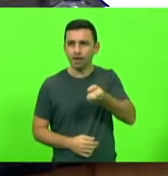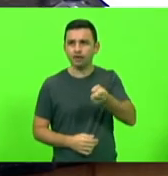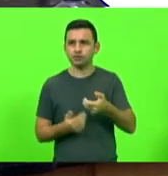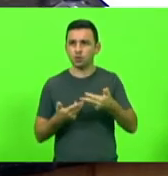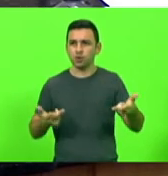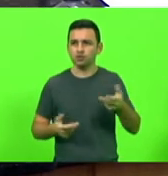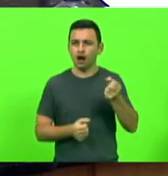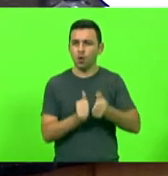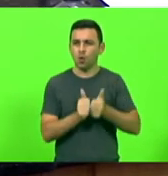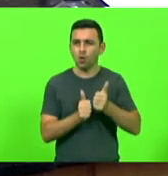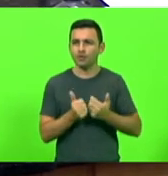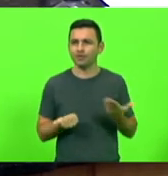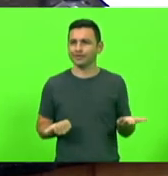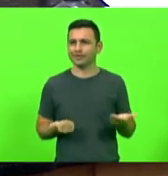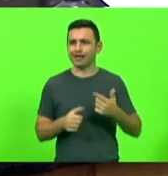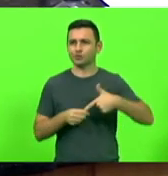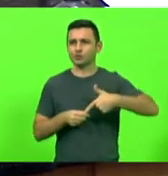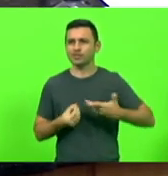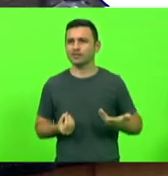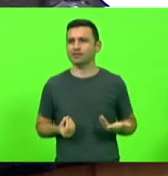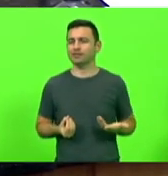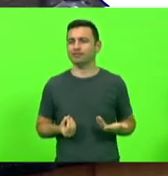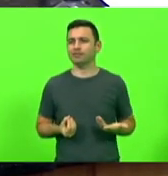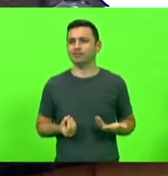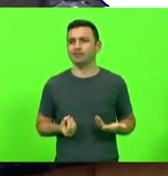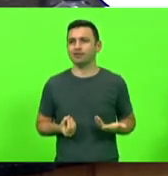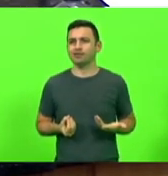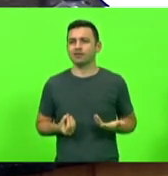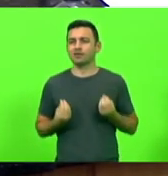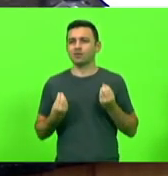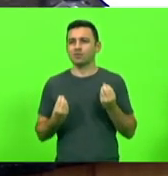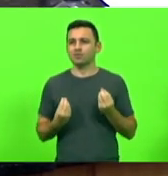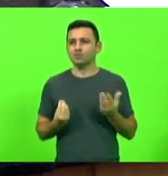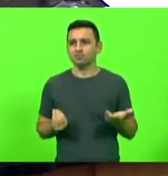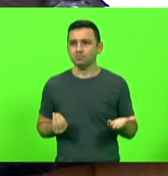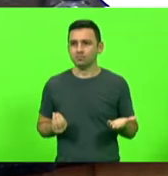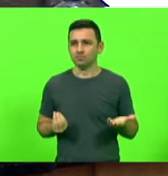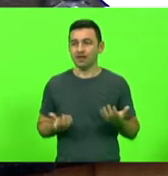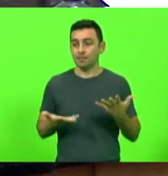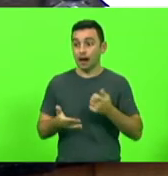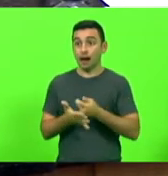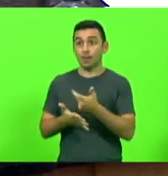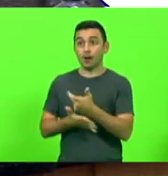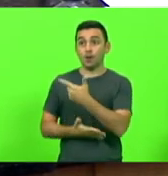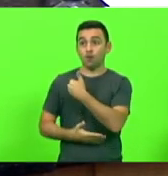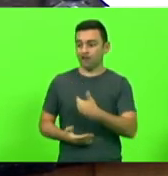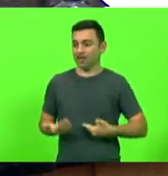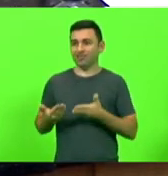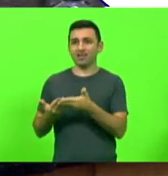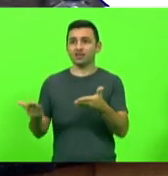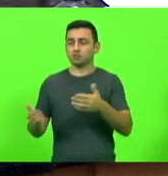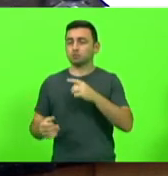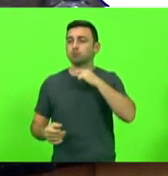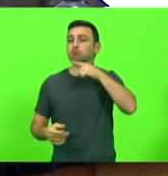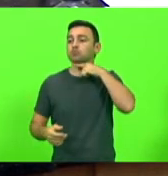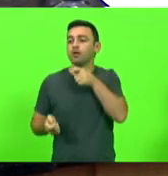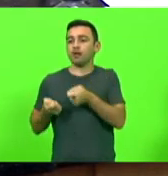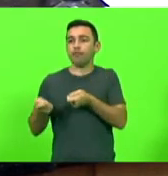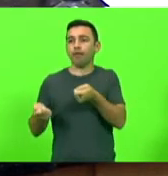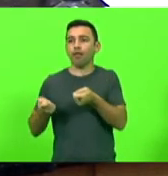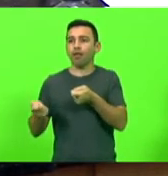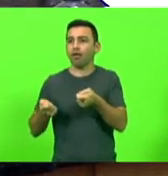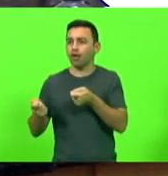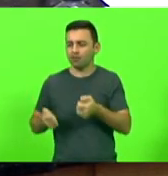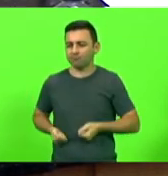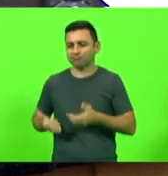arroz, tirar gasolina do catarinense para pagar o que o governo não consegue controlar de despesas, as